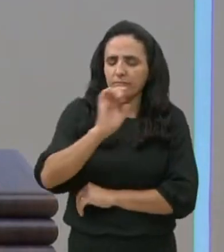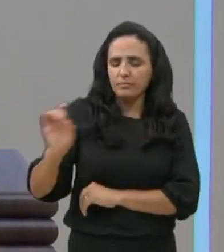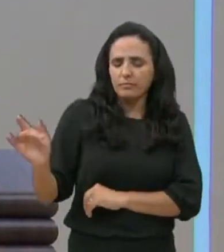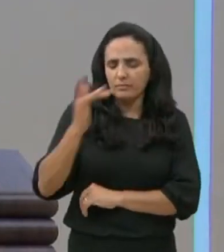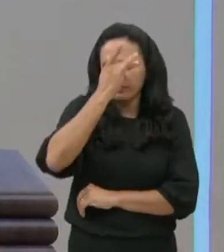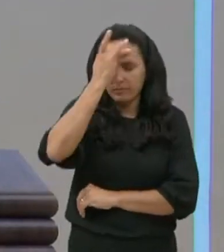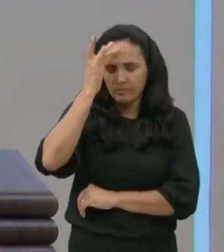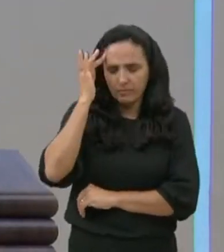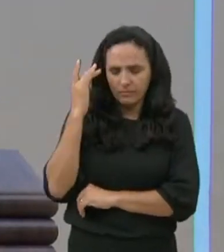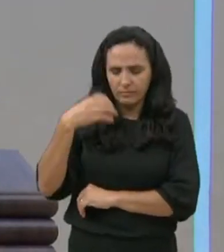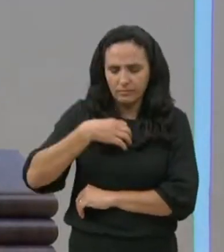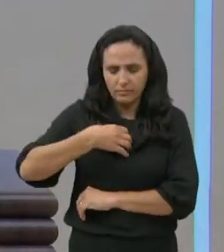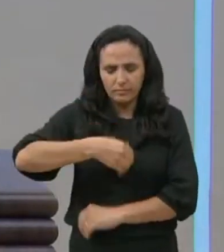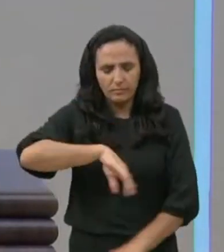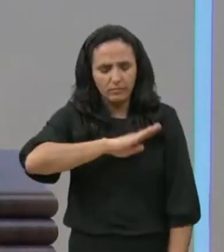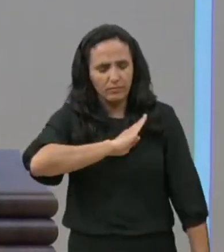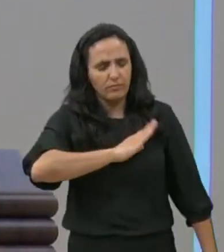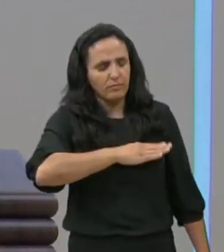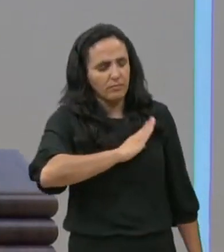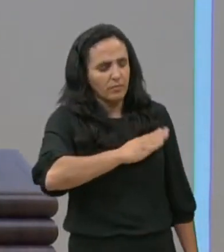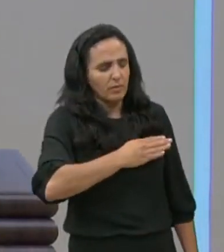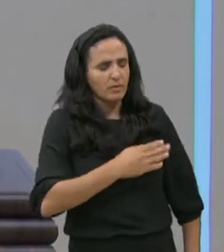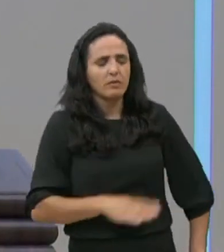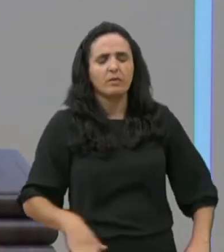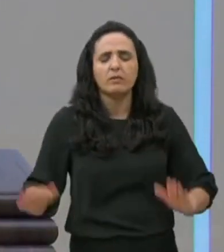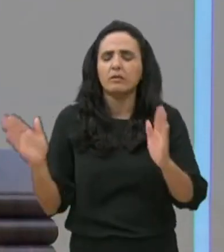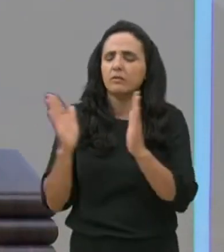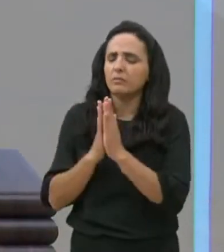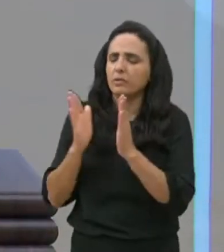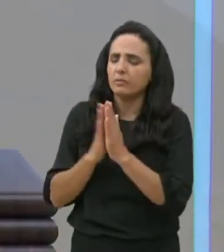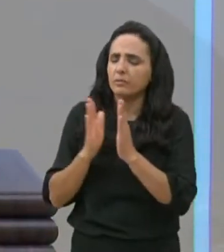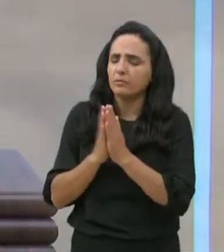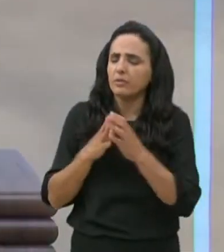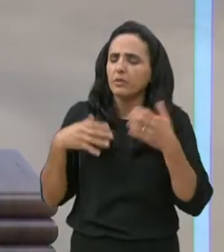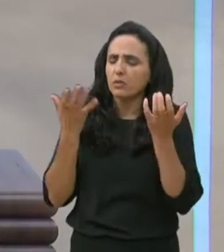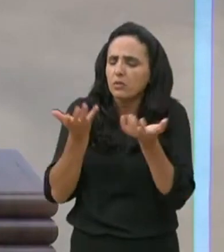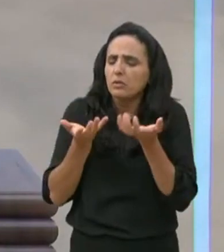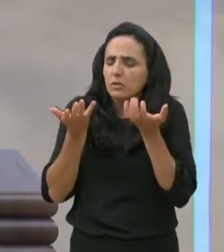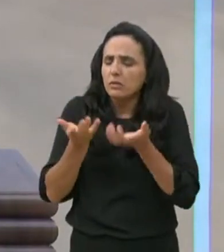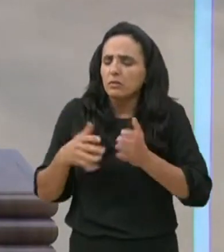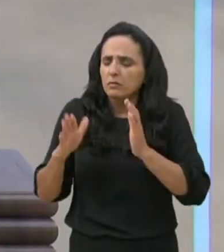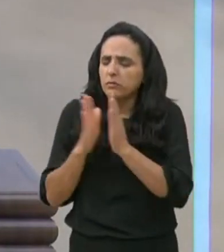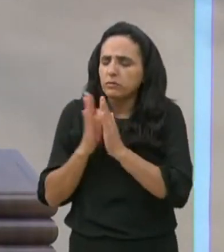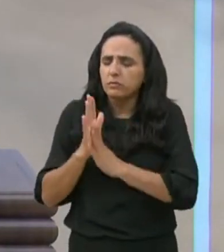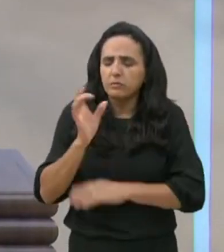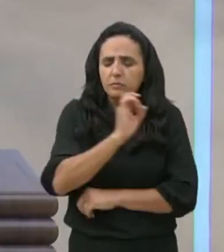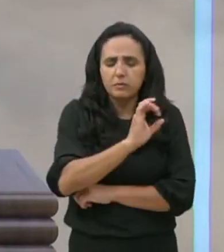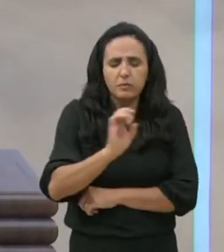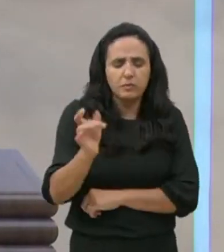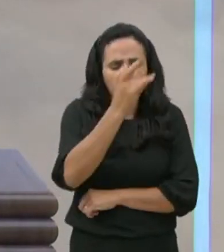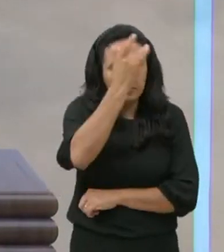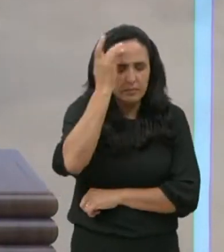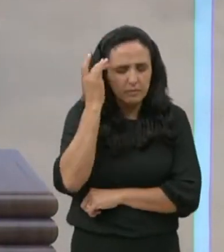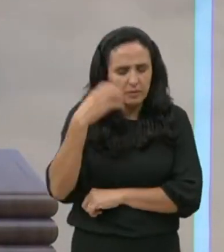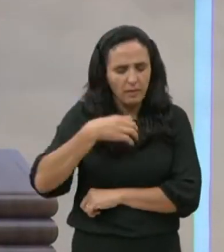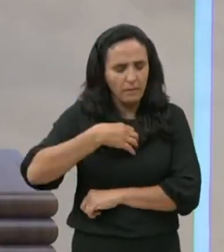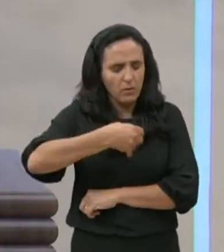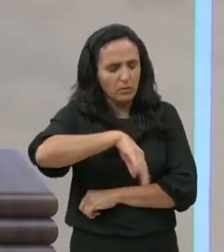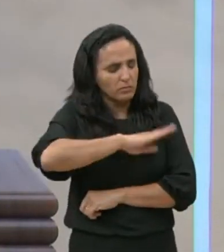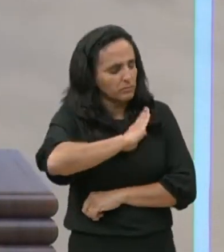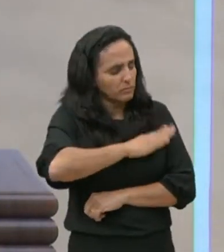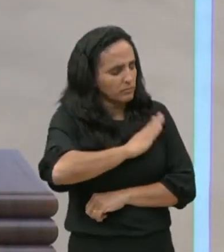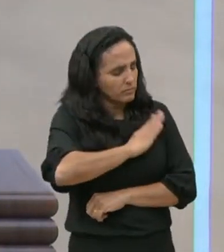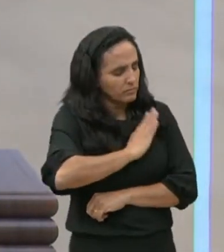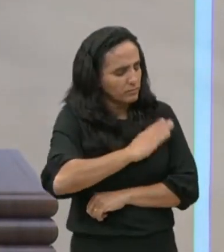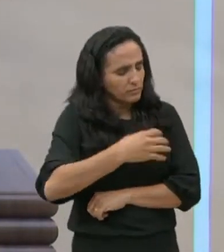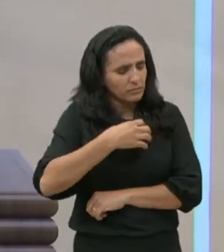o Senhor que faz isto, e nós somos gratos a Ti, ó Deus, queremos Te apresentar, meu Deus, os Teus filhos, que precisam